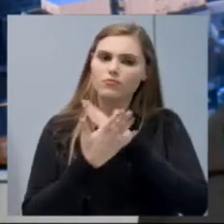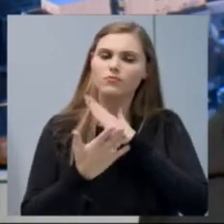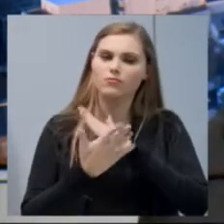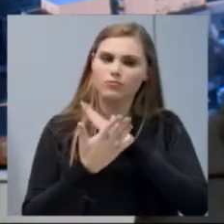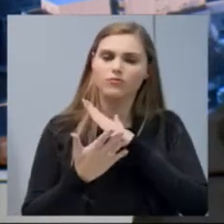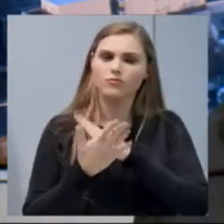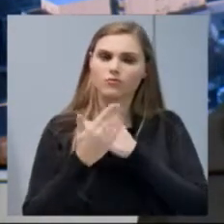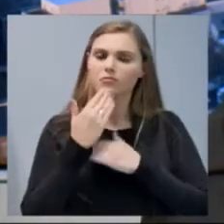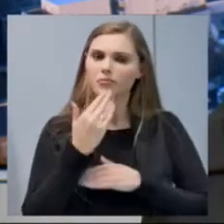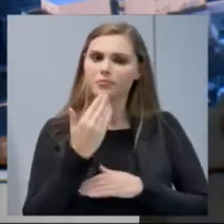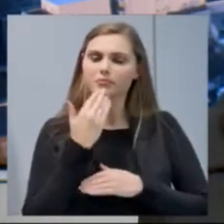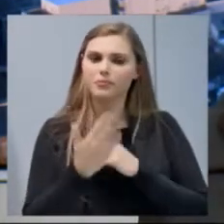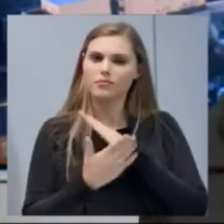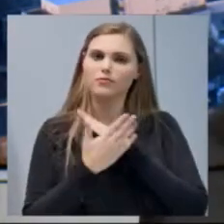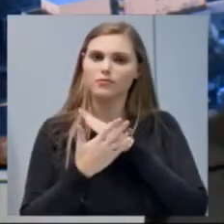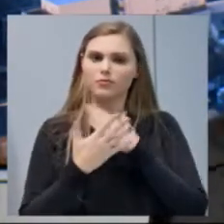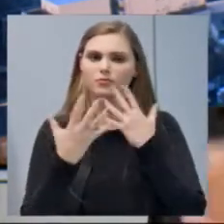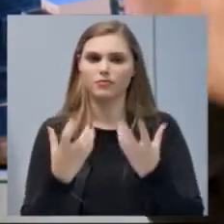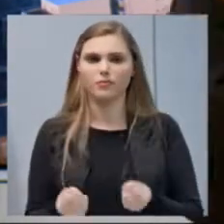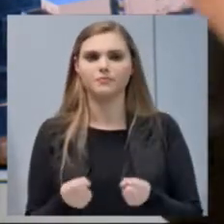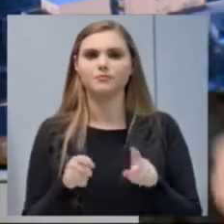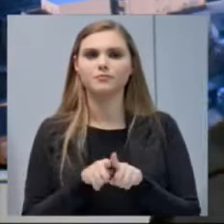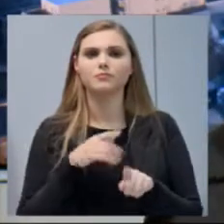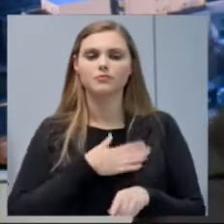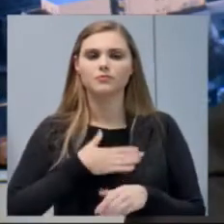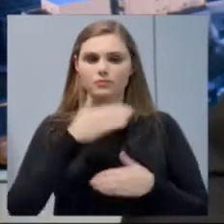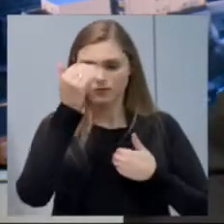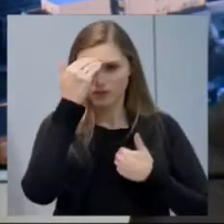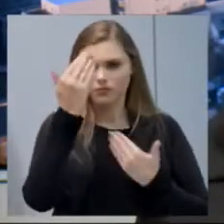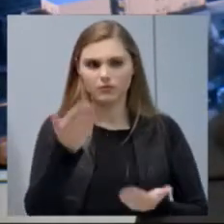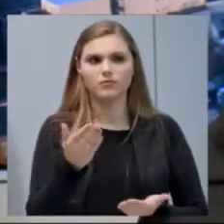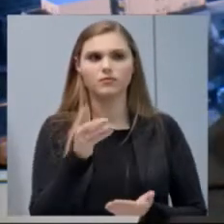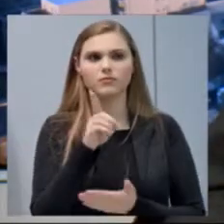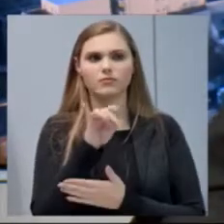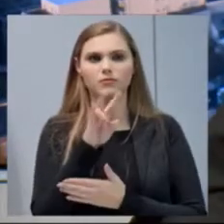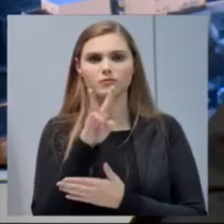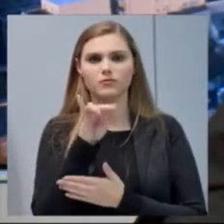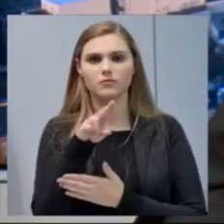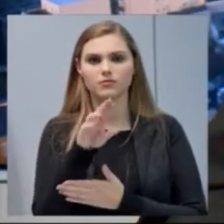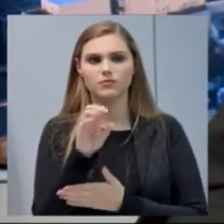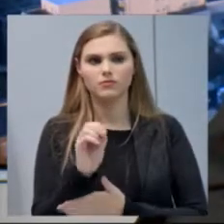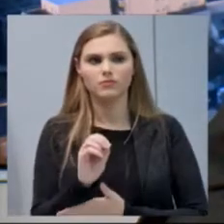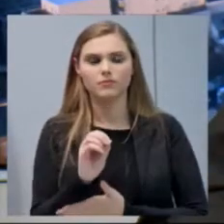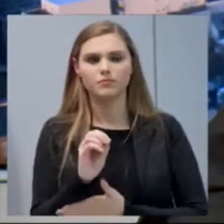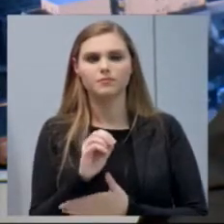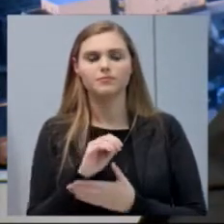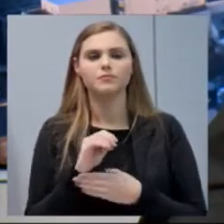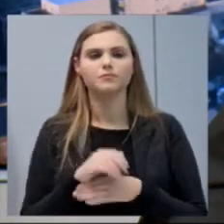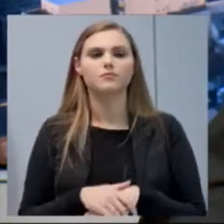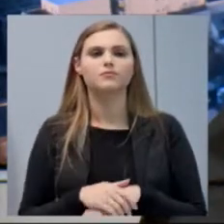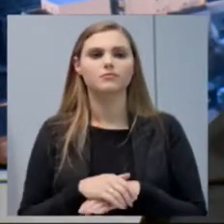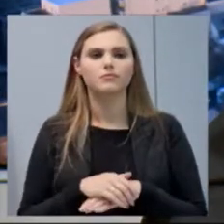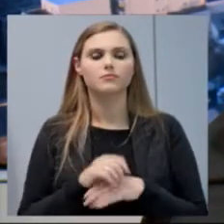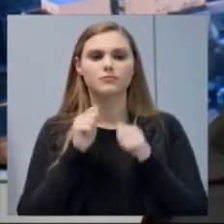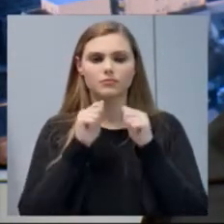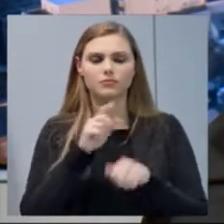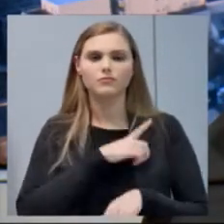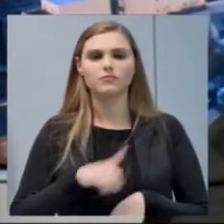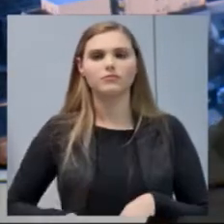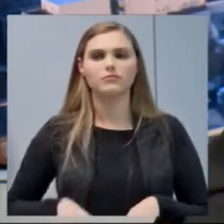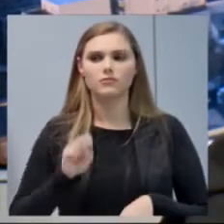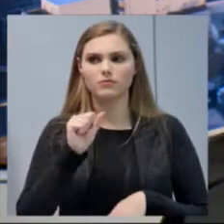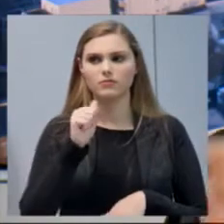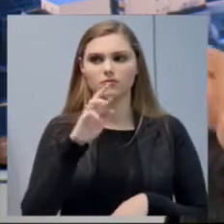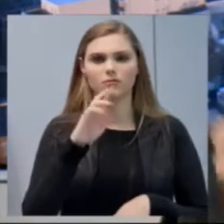solicitamos. Também gostaria de agradecer a presença do Divino, assessor do deputado Sareta. No mais, agradecer a todos pela presença